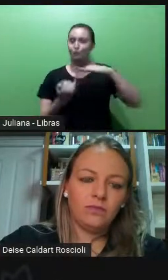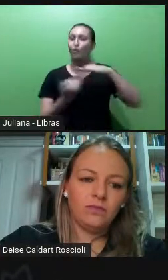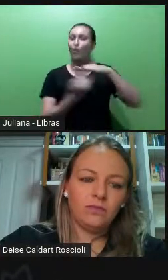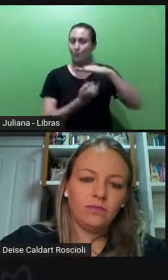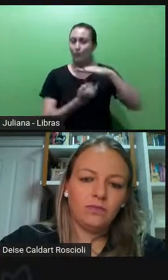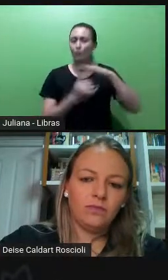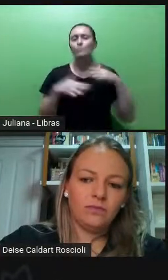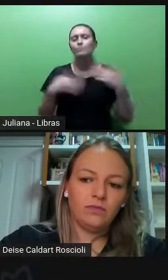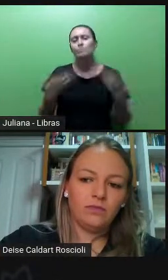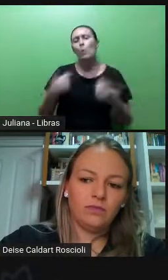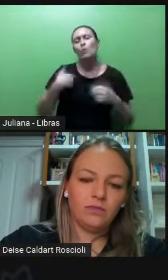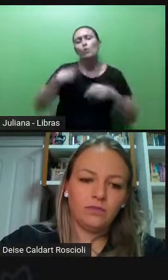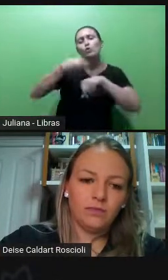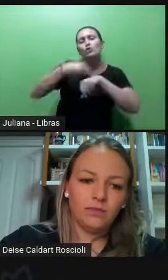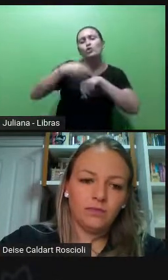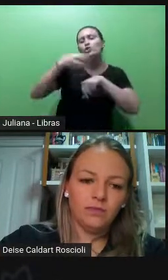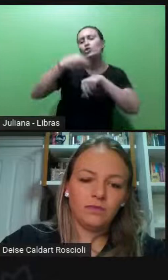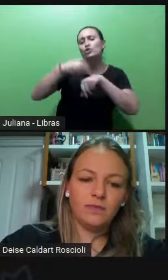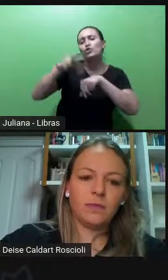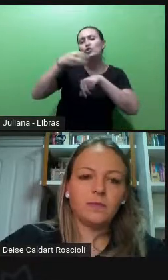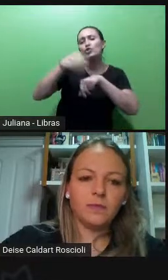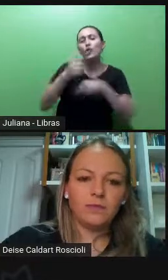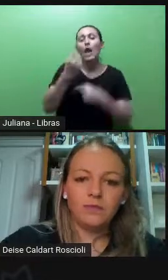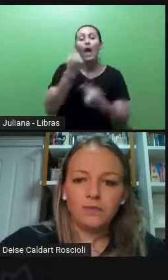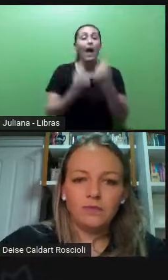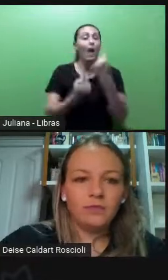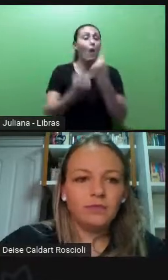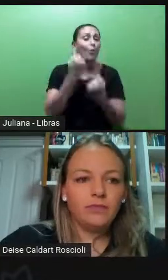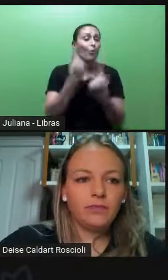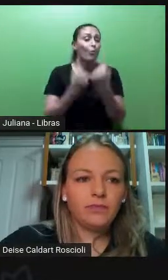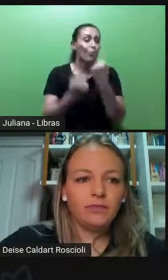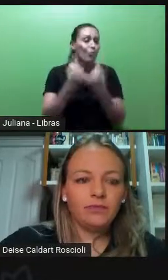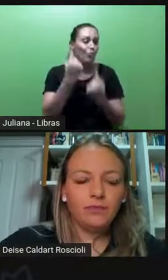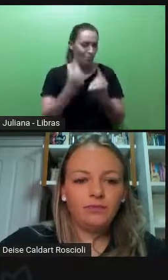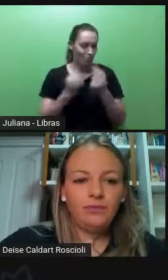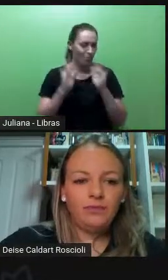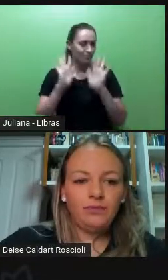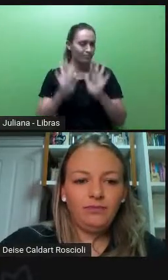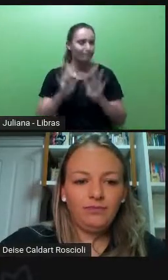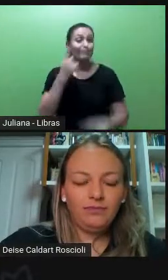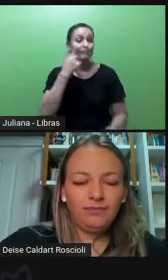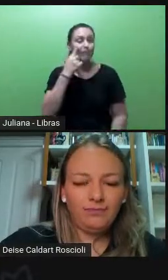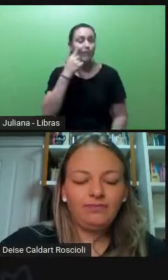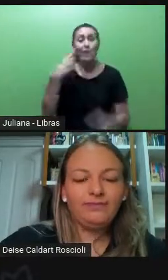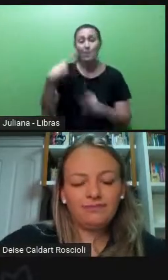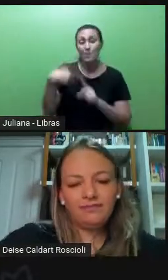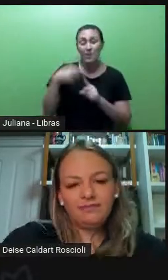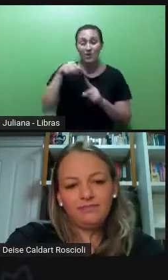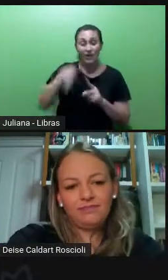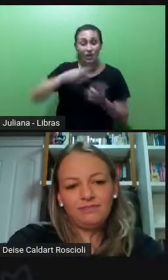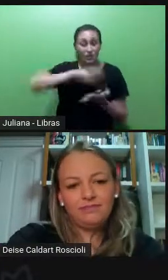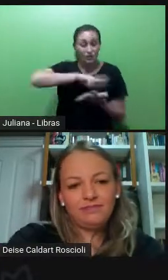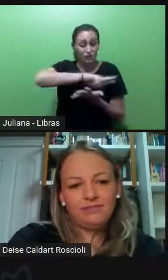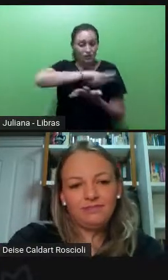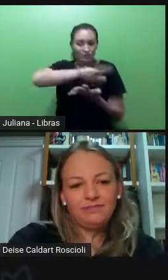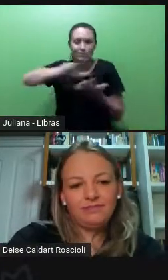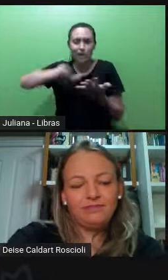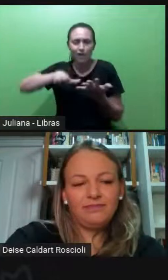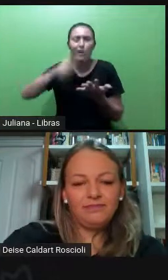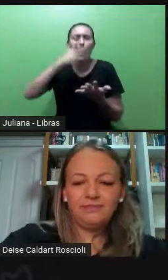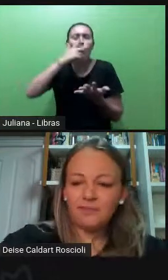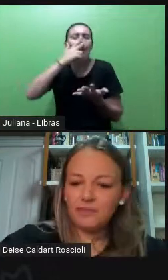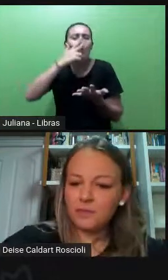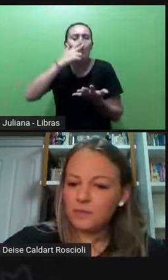só citar algumas diversidades, Deise, porque, assim, diversidade é um termo guarda-chuva, né? E aí, eu estou citando